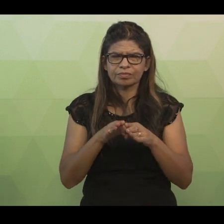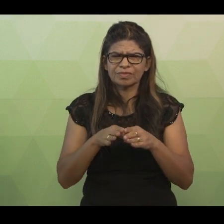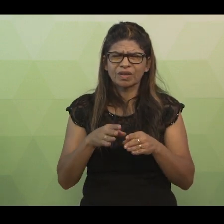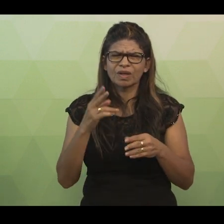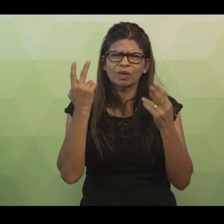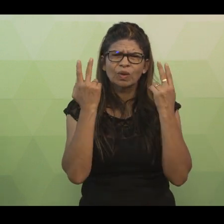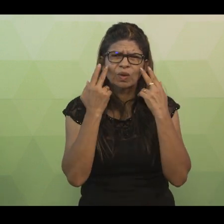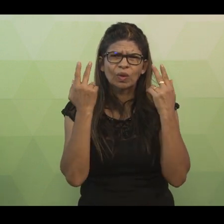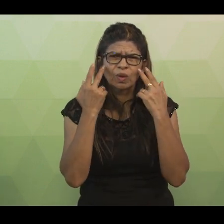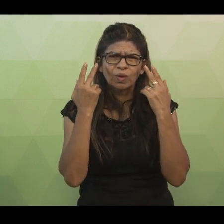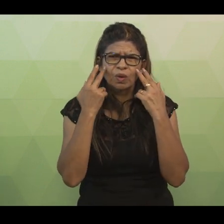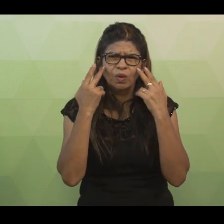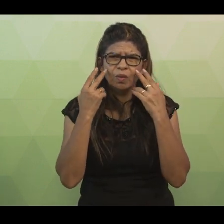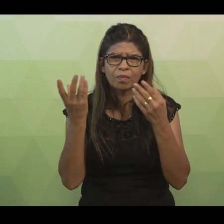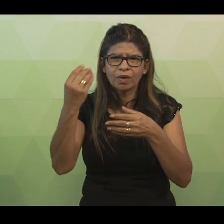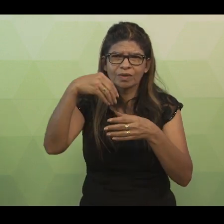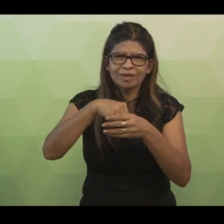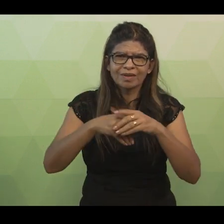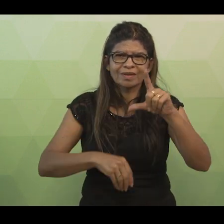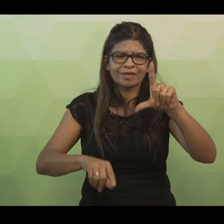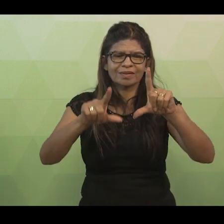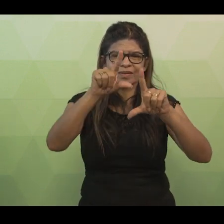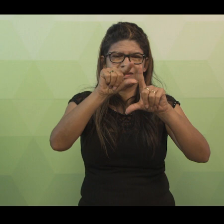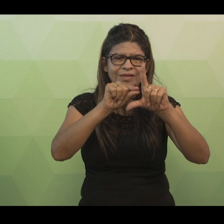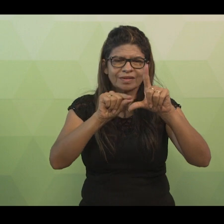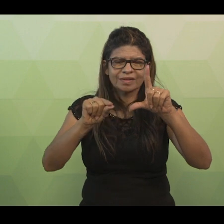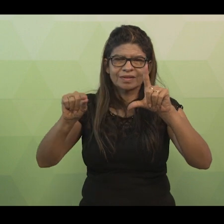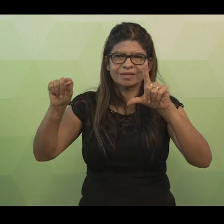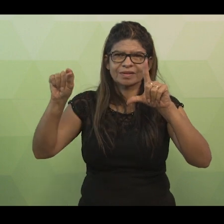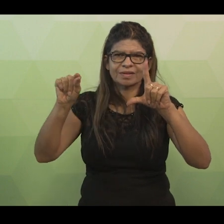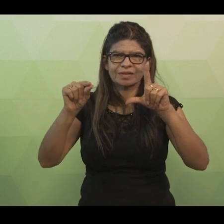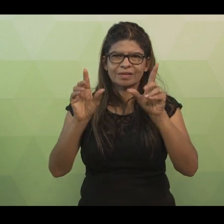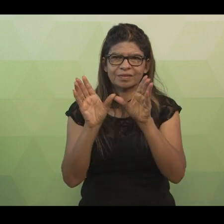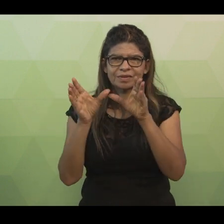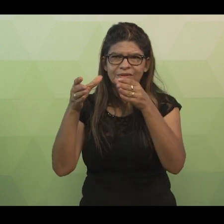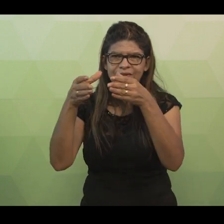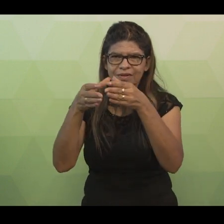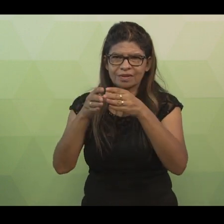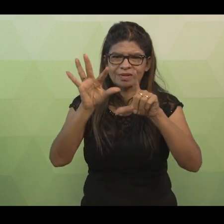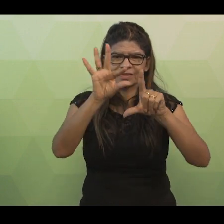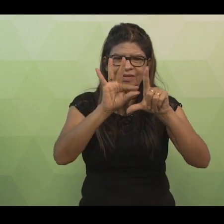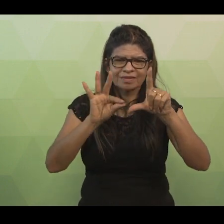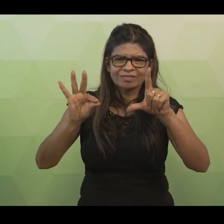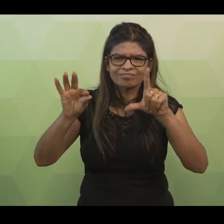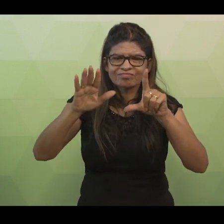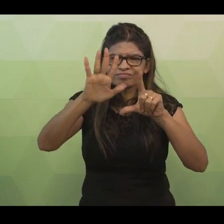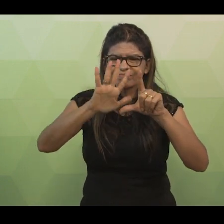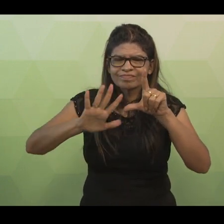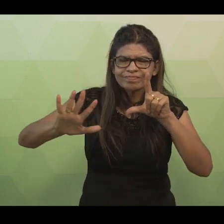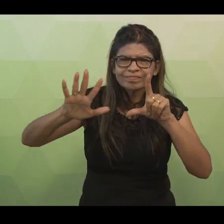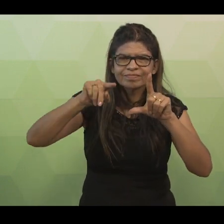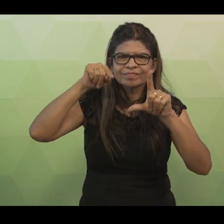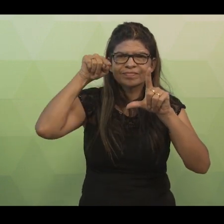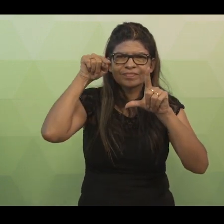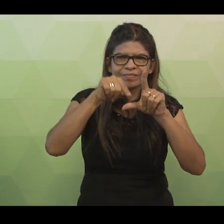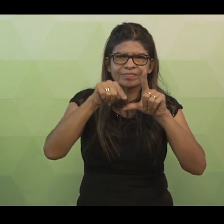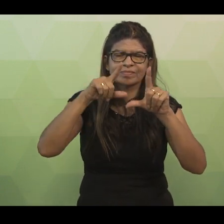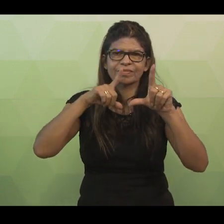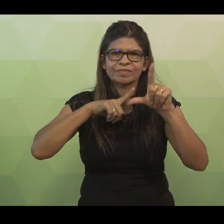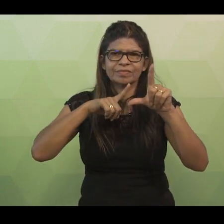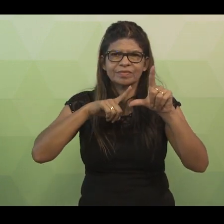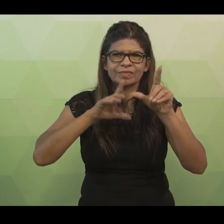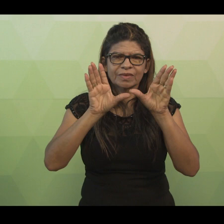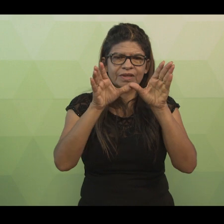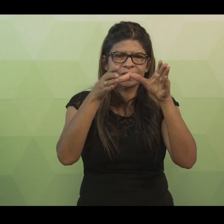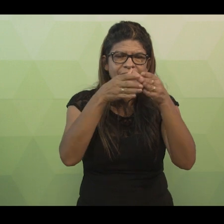comum nos diagramas de classes. Portanto, cursistas, a classe empréstimo deve se relacionar com as demais